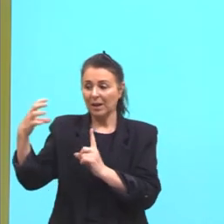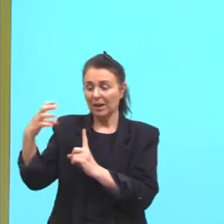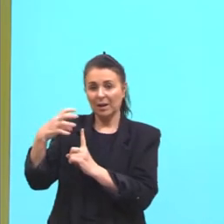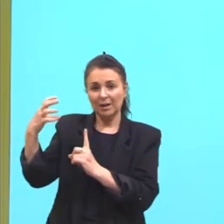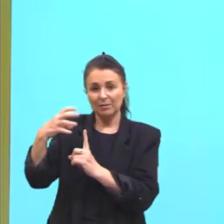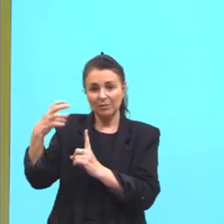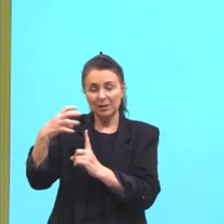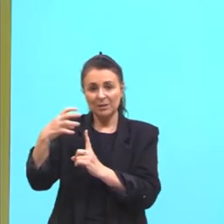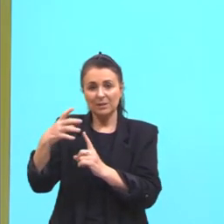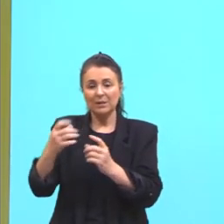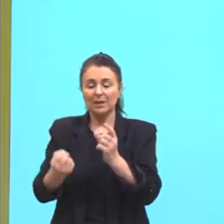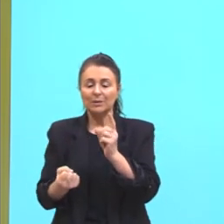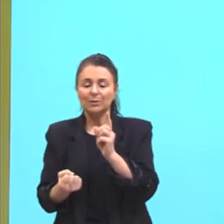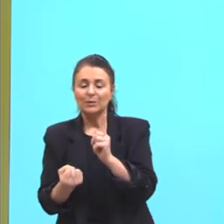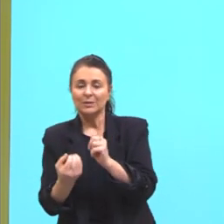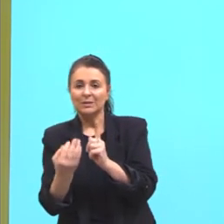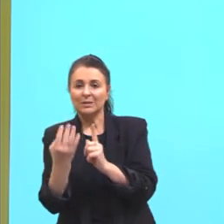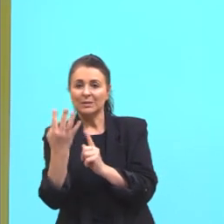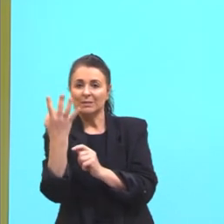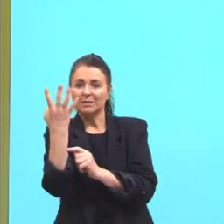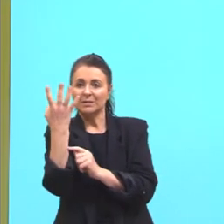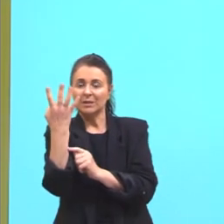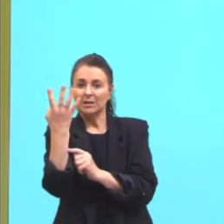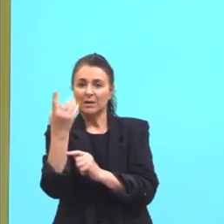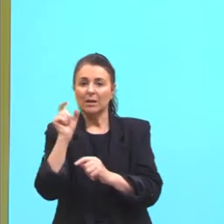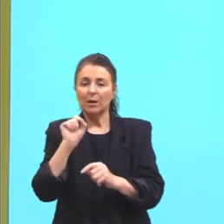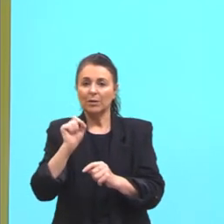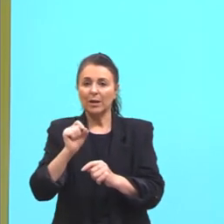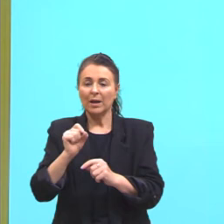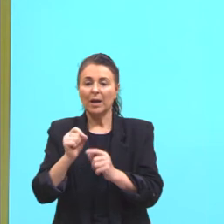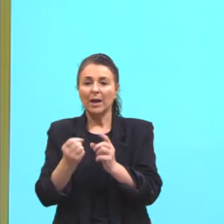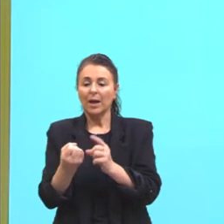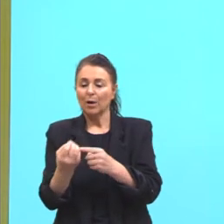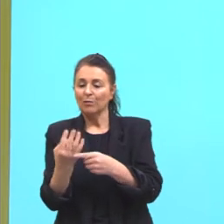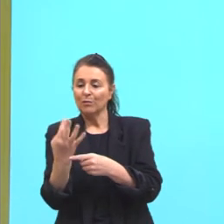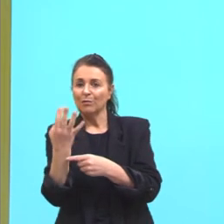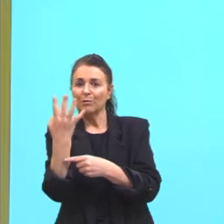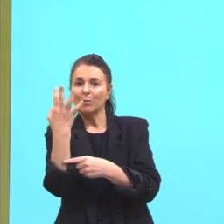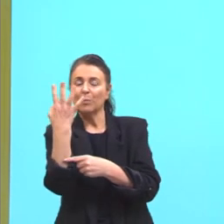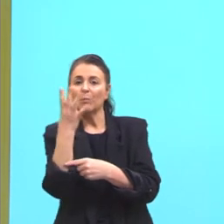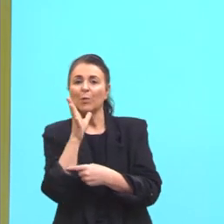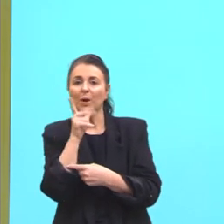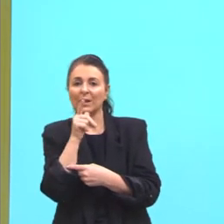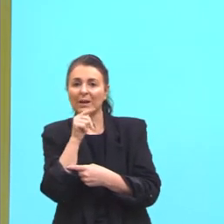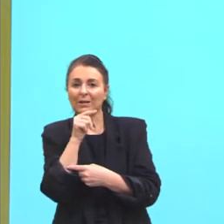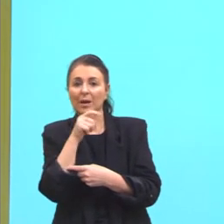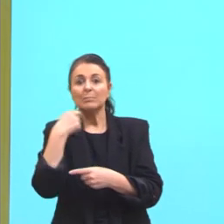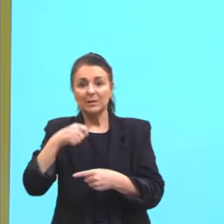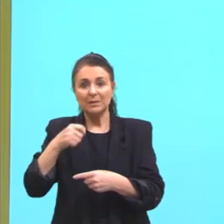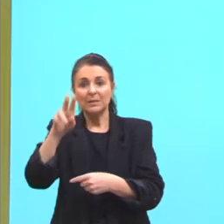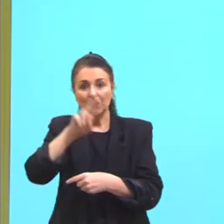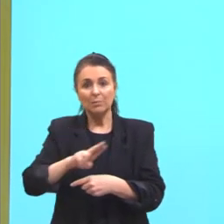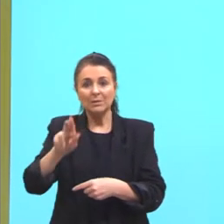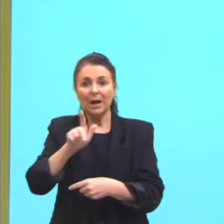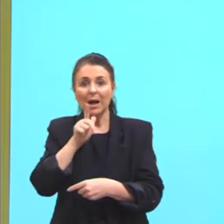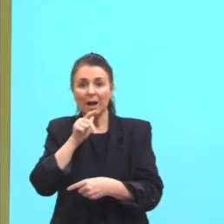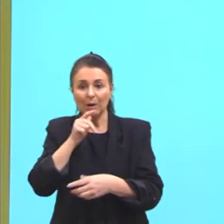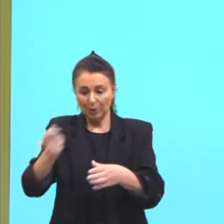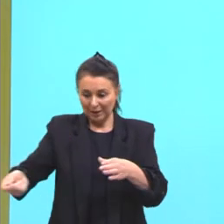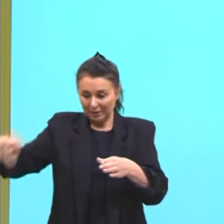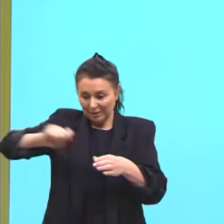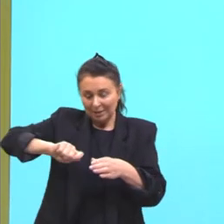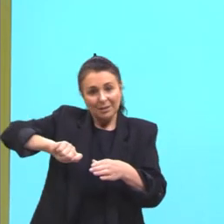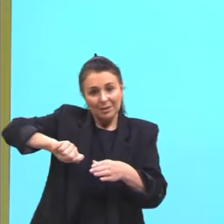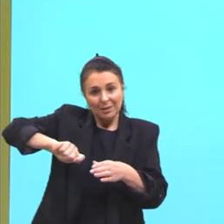sistemas gasosos. Aqui quem vai atuar vai ser o vapor d'água. Tanto que a gente tem que adicionar água junto no cozimento dos alimentos em